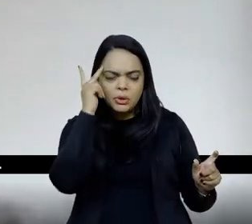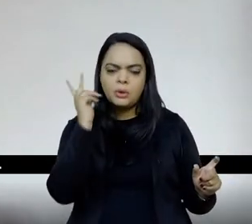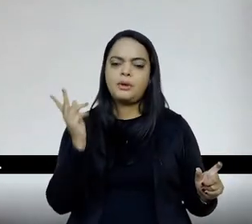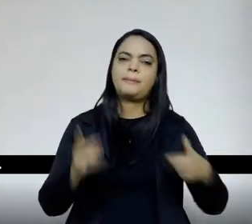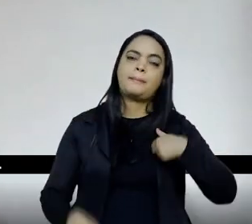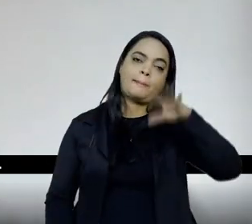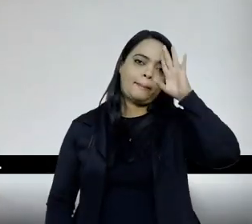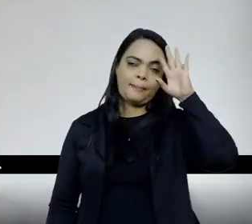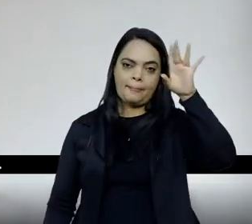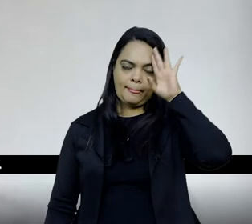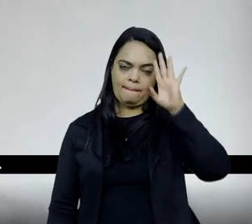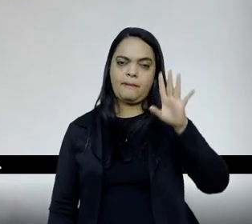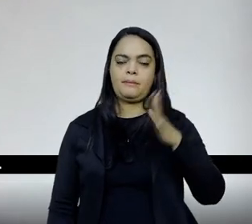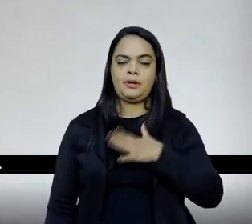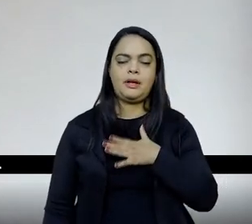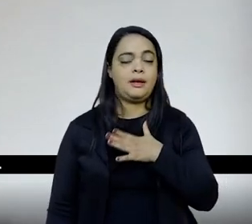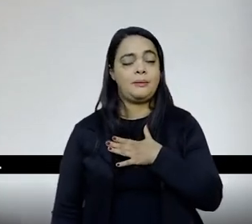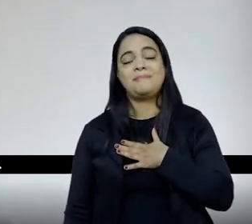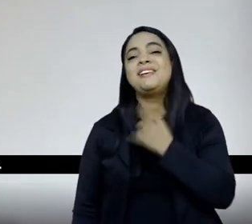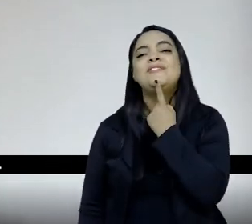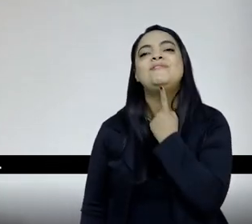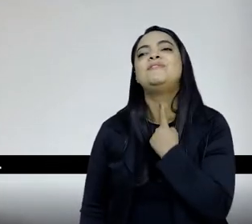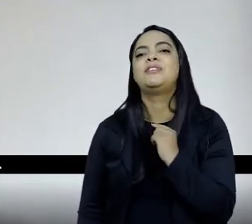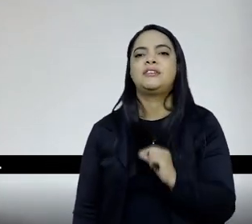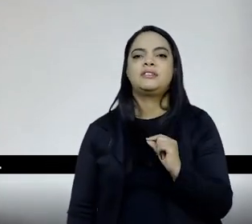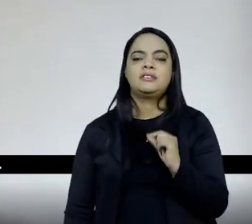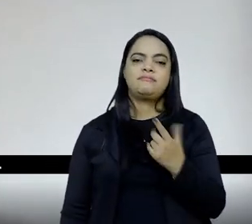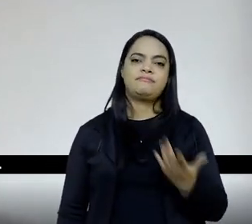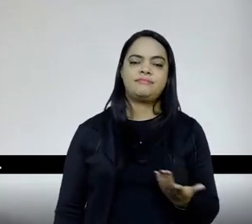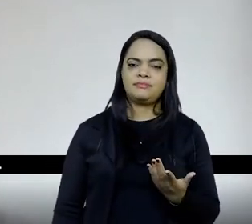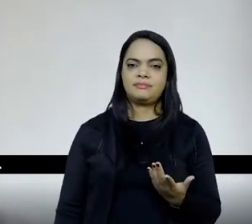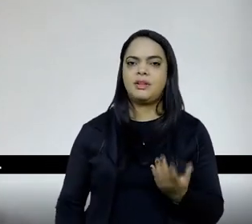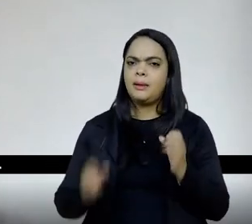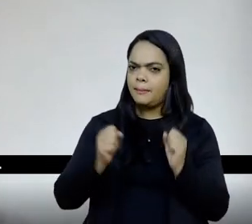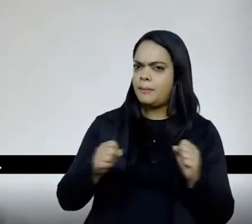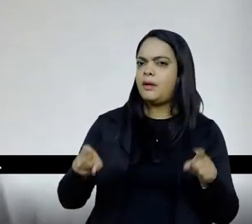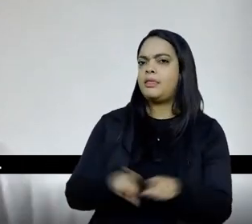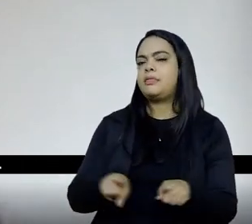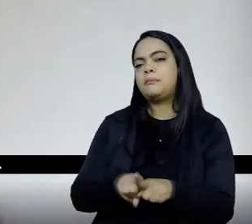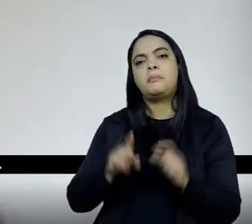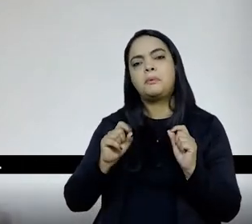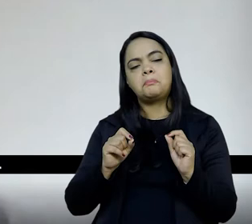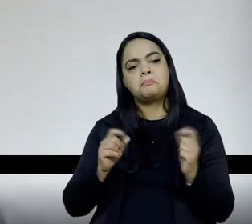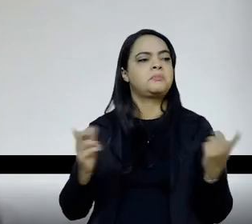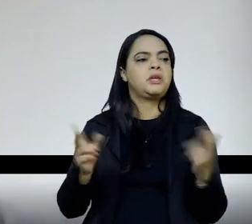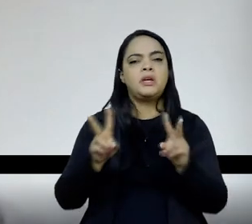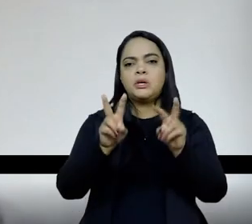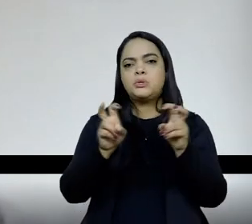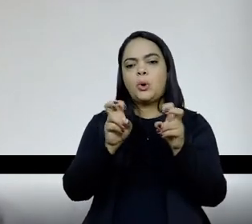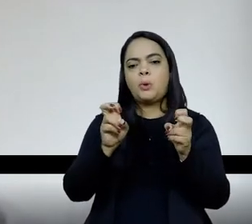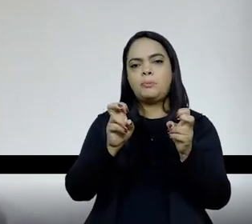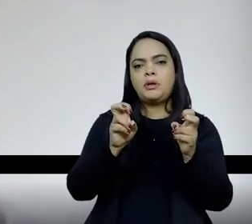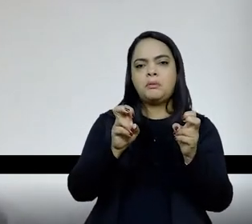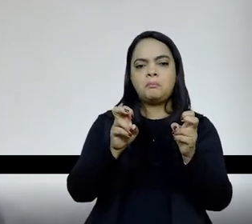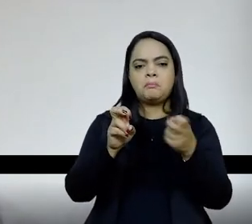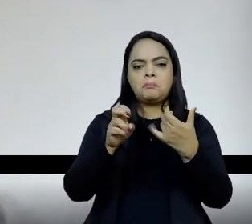fico pensando assim, a minha ambição é que essas trajetórias pudessem ser também de elementos da natureza, se a